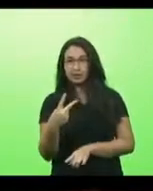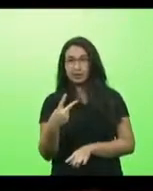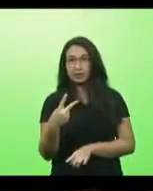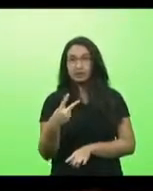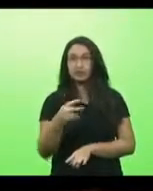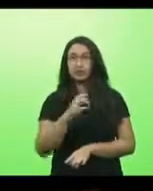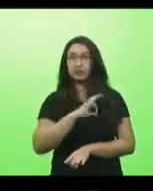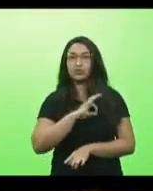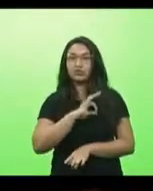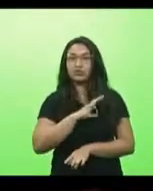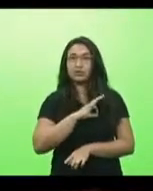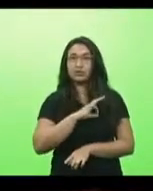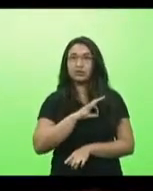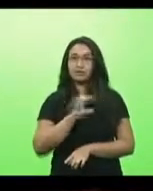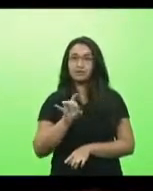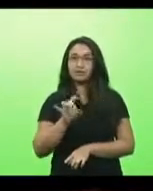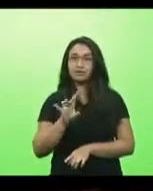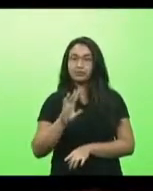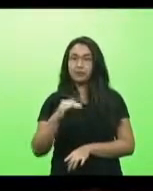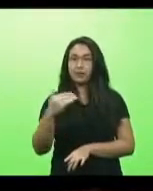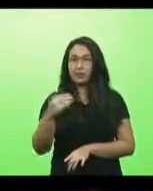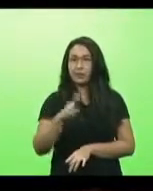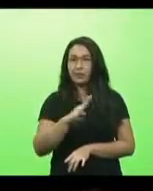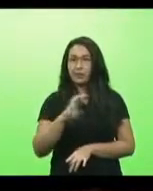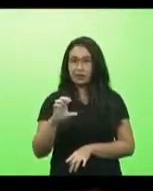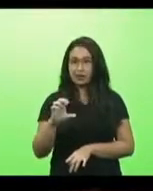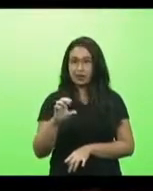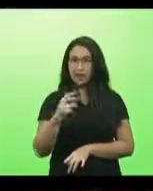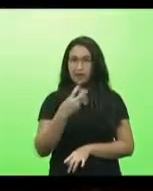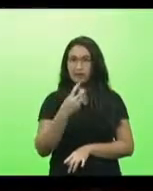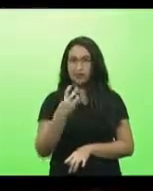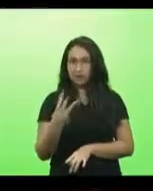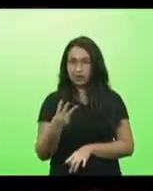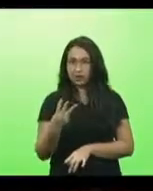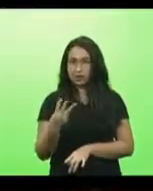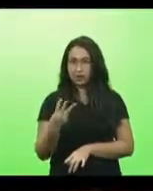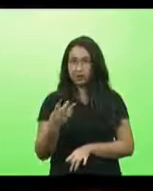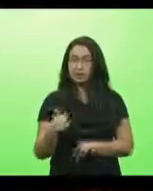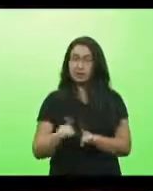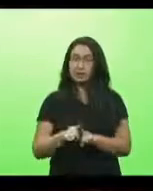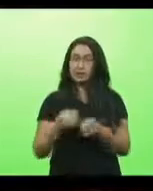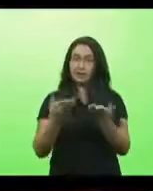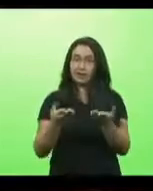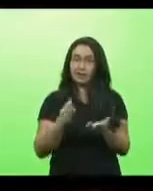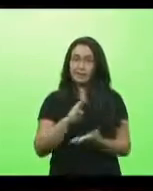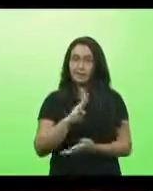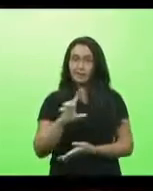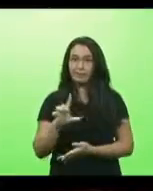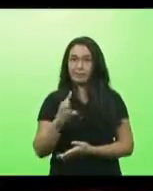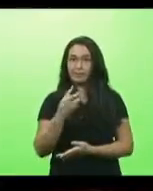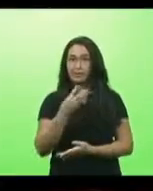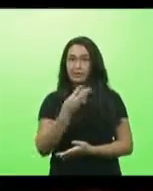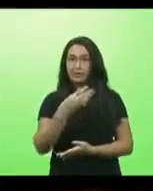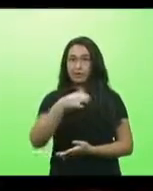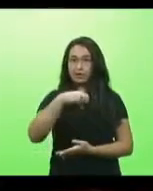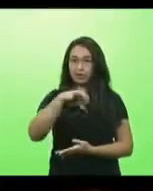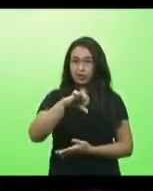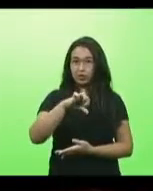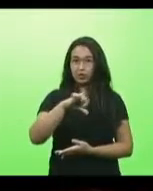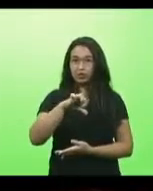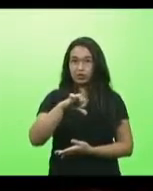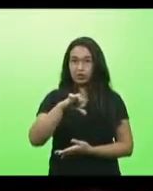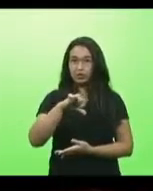policiais militares depois Balneário Camboriú com 23 e Blumenau com 39 abaixo de